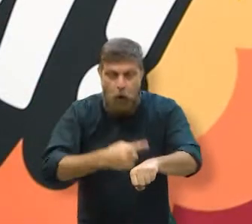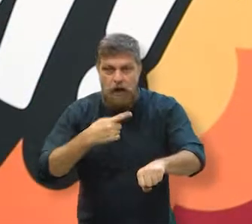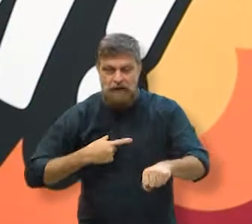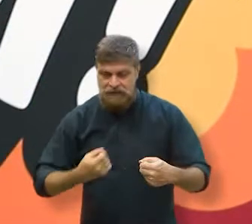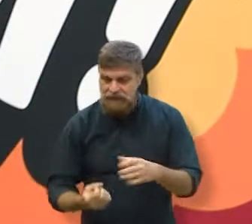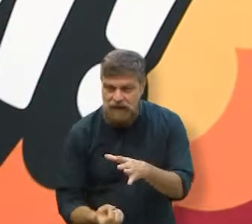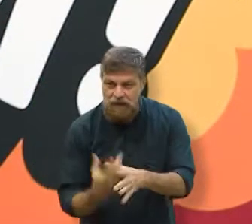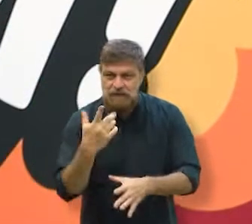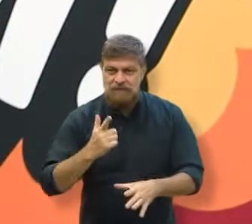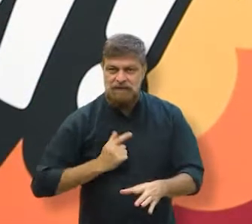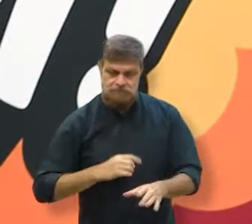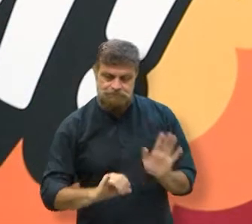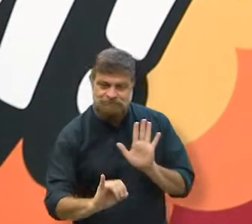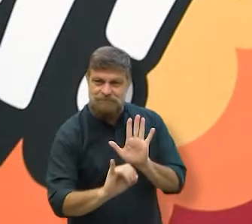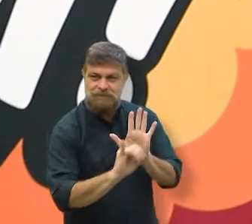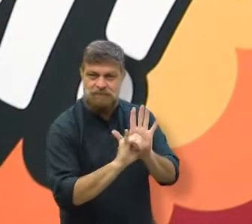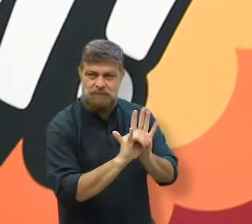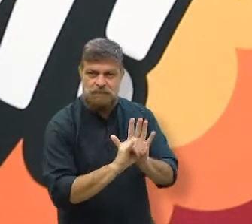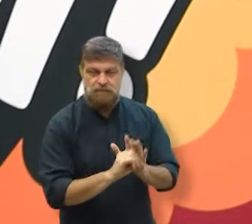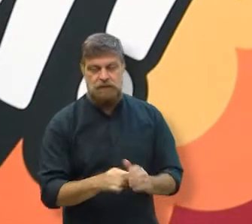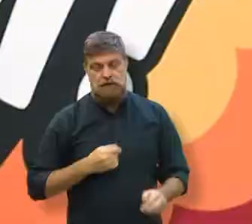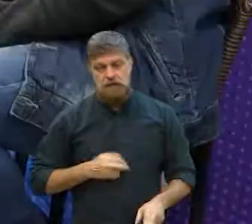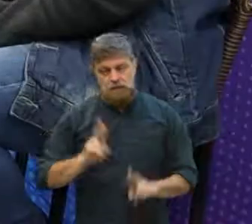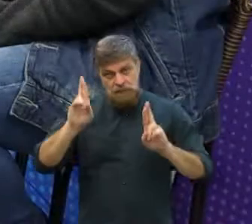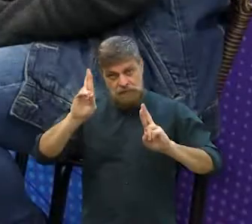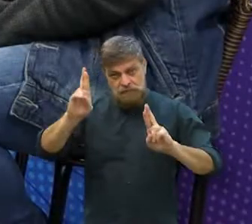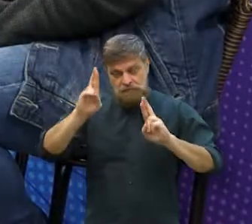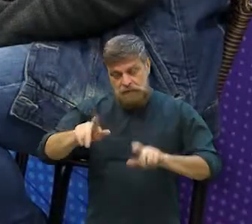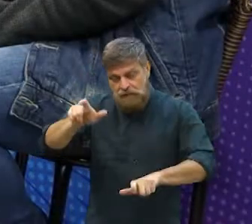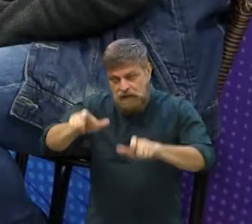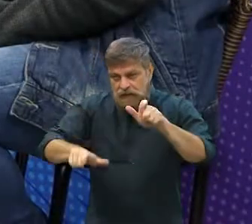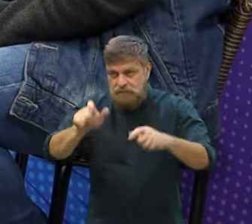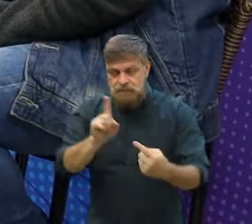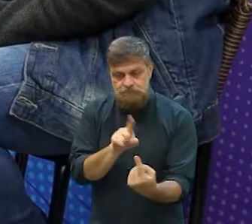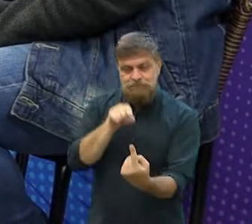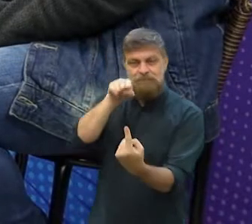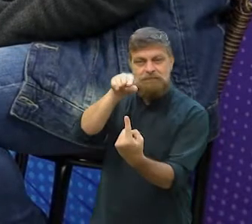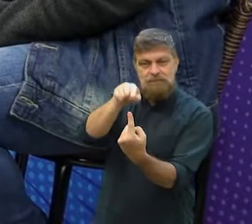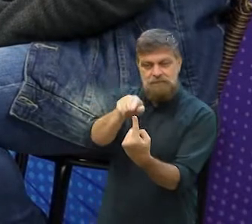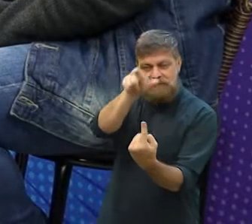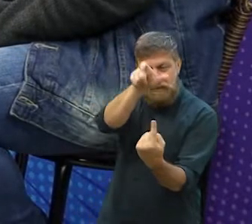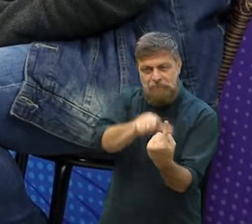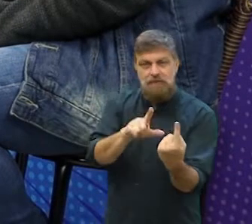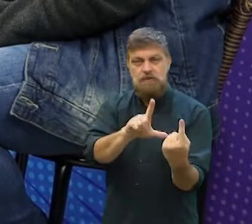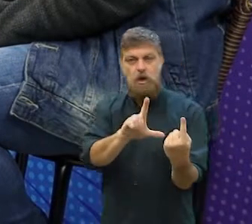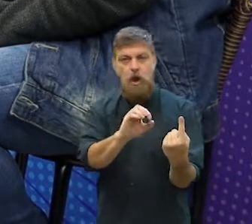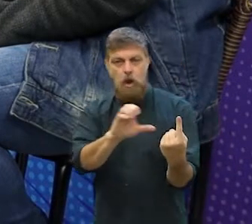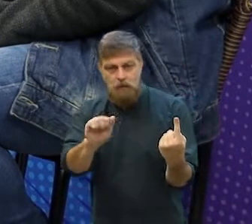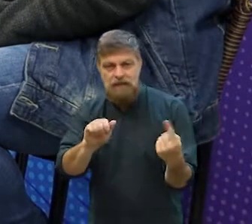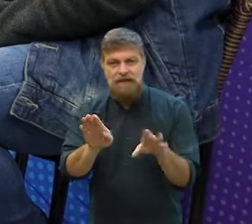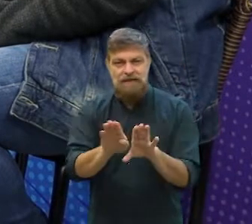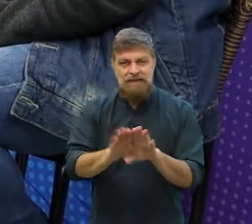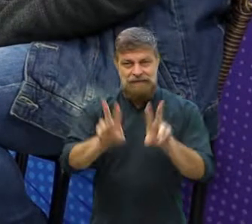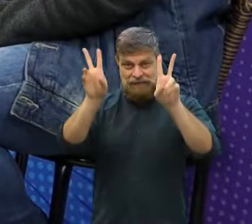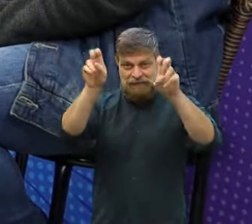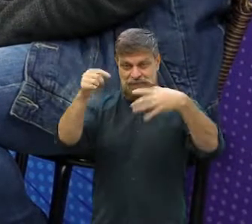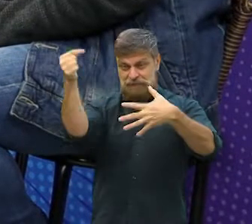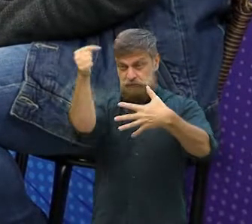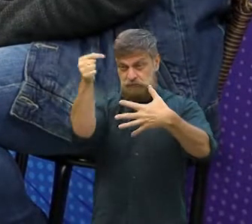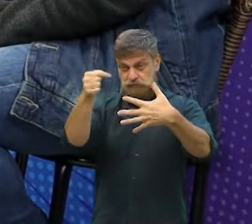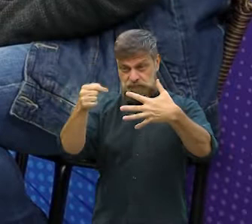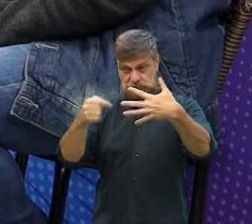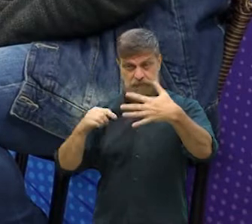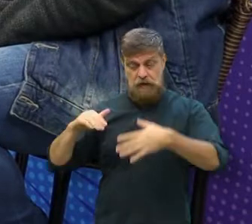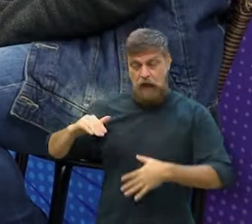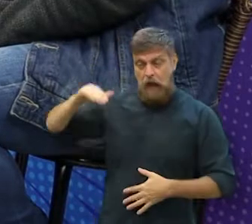continuar pegando, né? Essa identificação, que eu espero que as pessoas sintam com a Lola, não só os adolescentes, porque eu acho que um livro que tem muitos temas que,